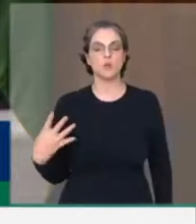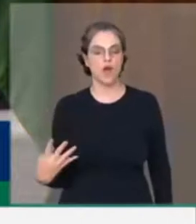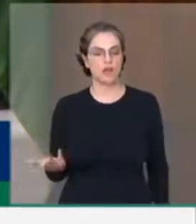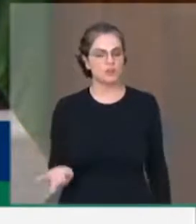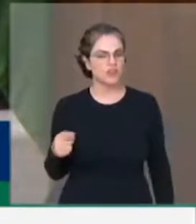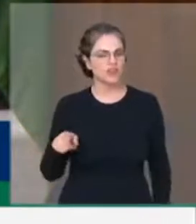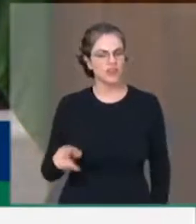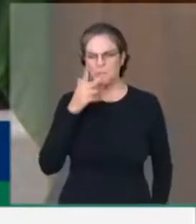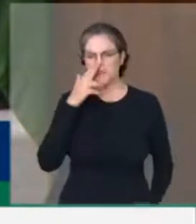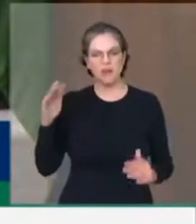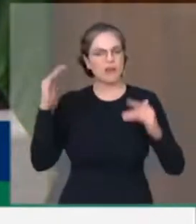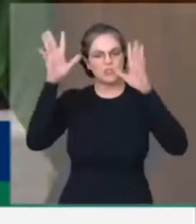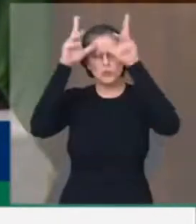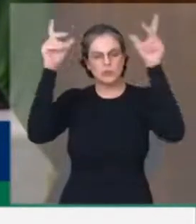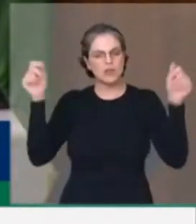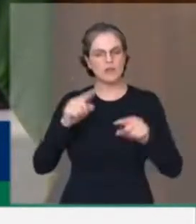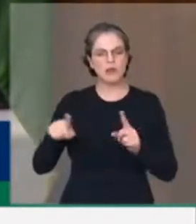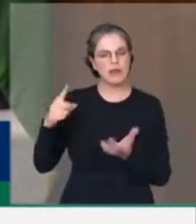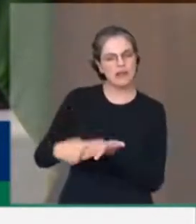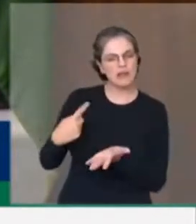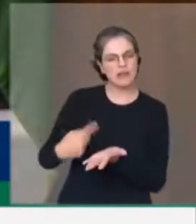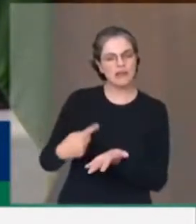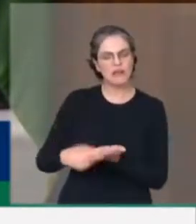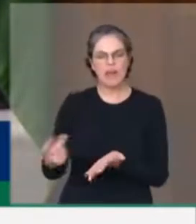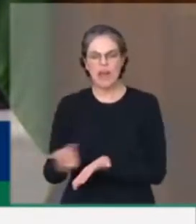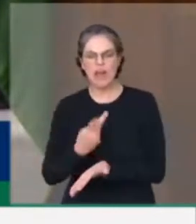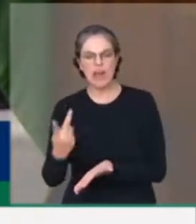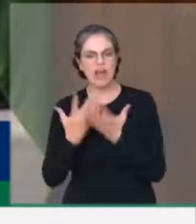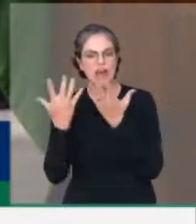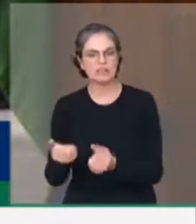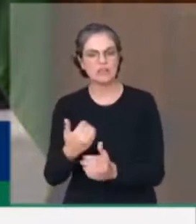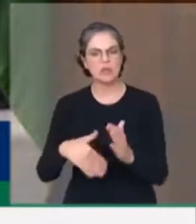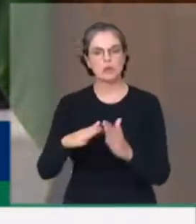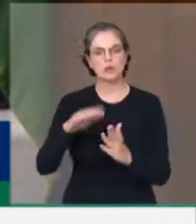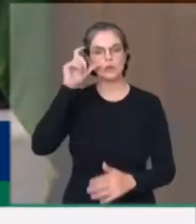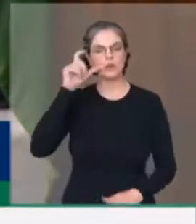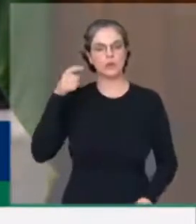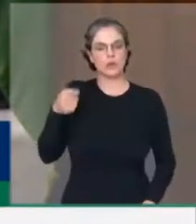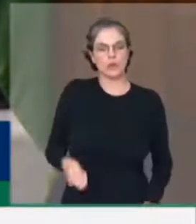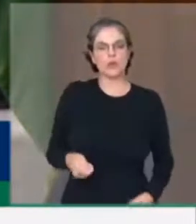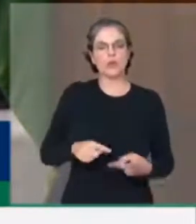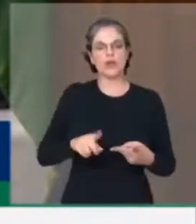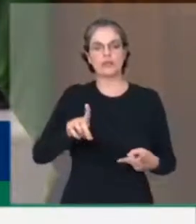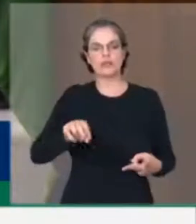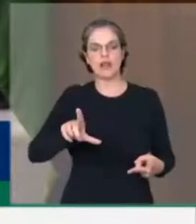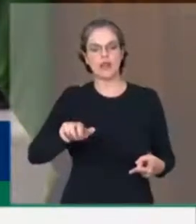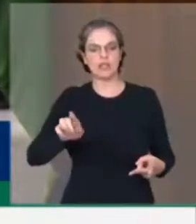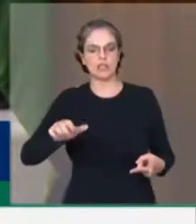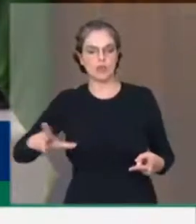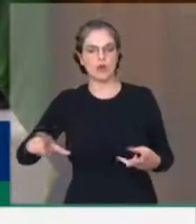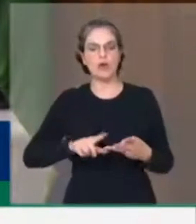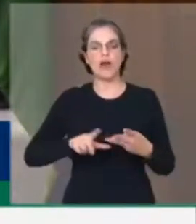transformou num tribunal de convalidação das decisões ilegais do Sérgio Moro e do doutor Dallagnol? Aonde estava o ministro Félix